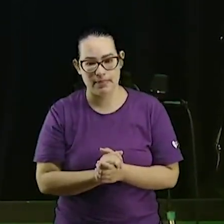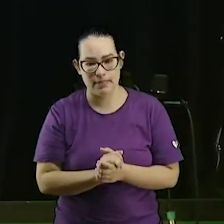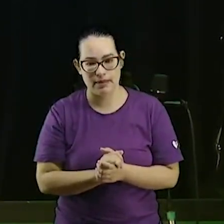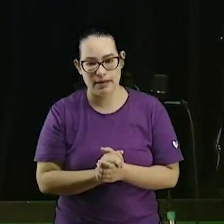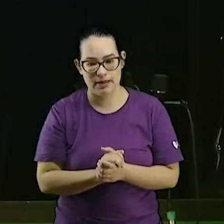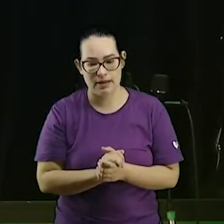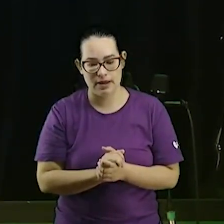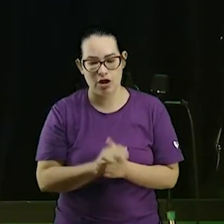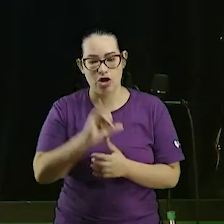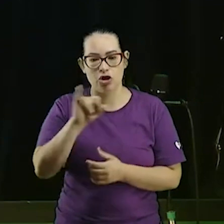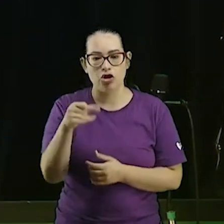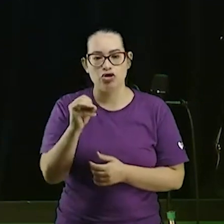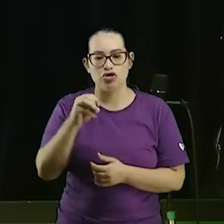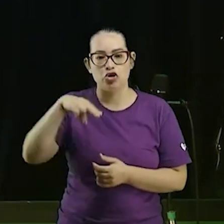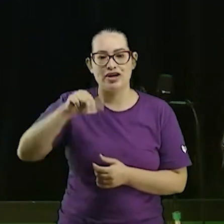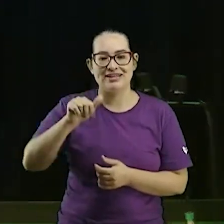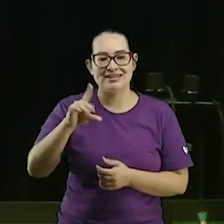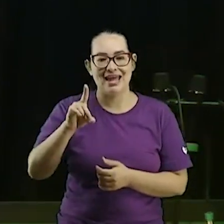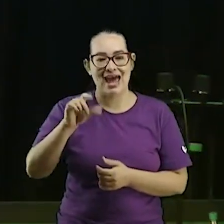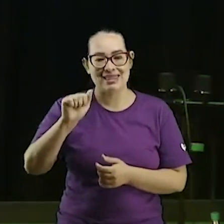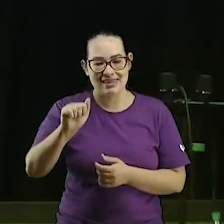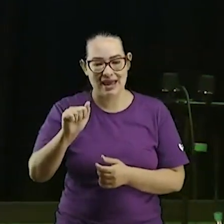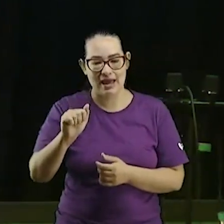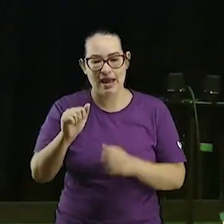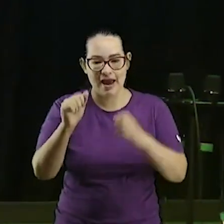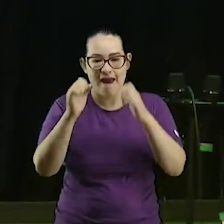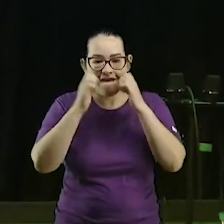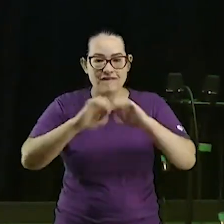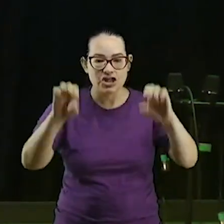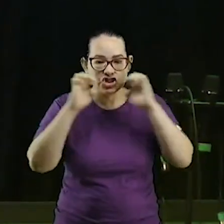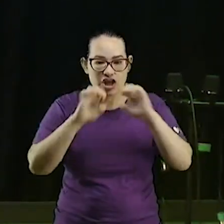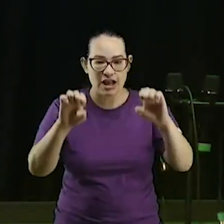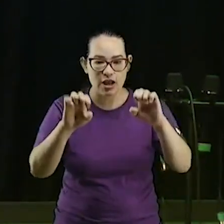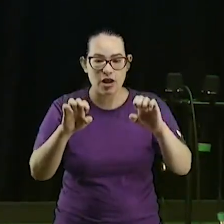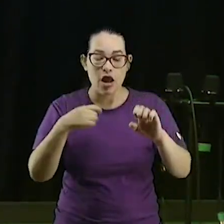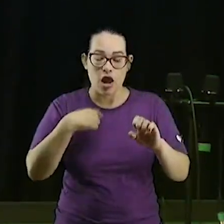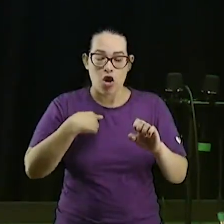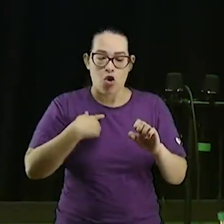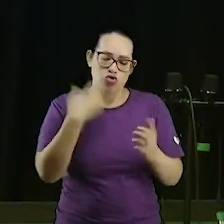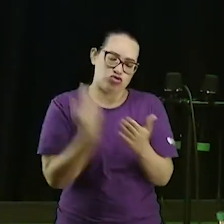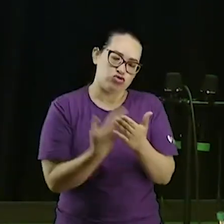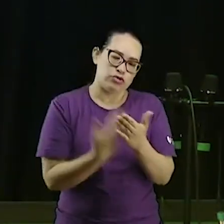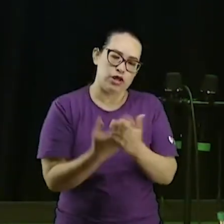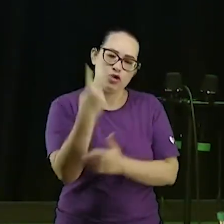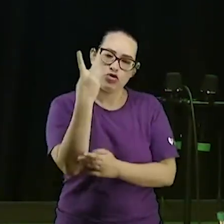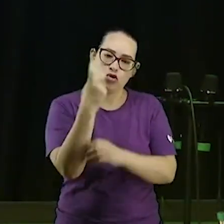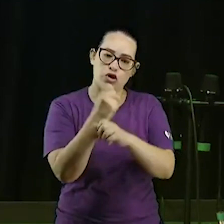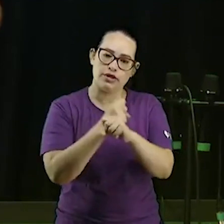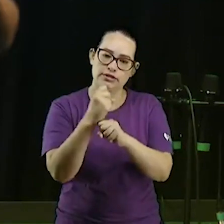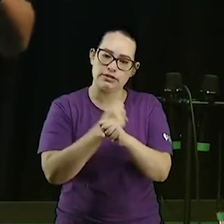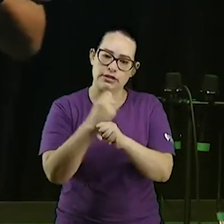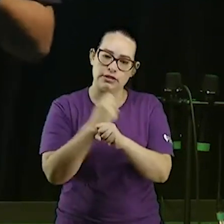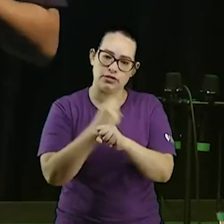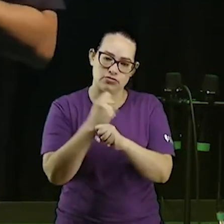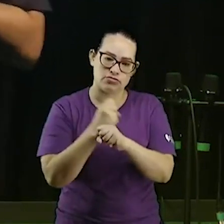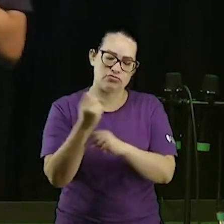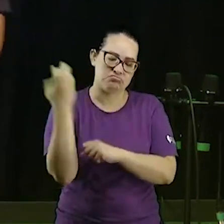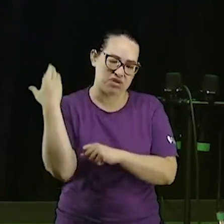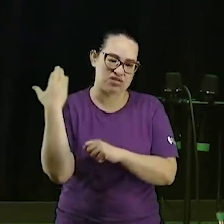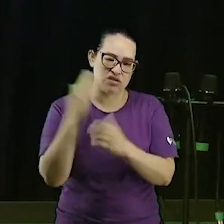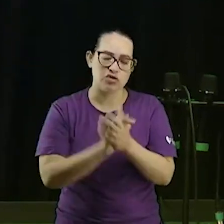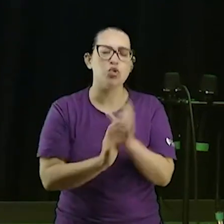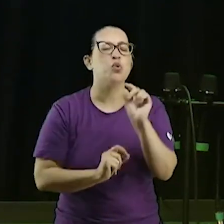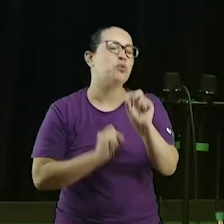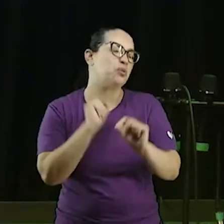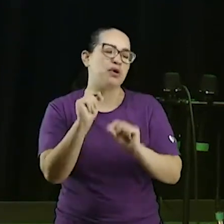jornadas evangelísticas na universidade eu fiz dois anos de instituto Billy Graham eu fiz e qual era o nosso esforço era